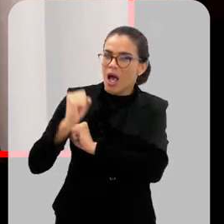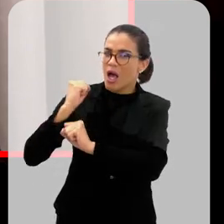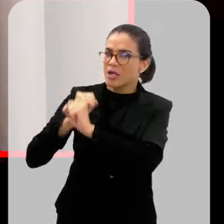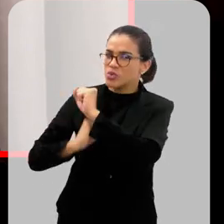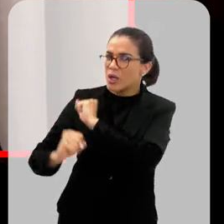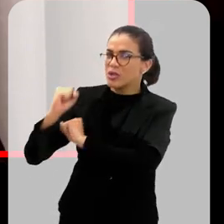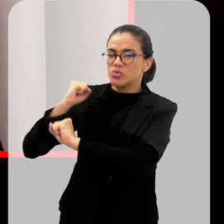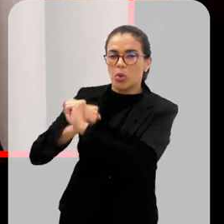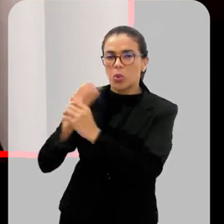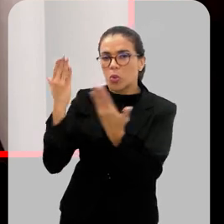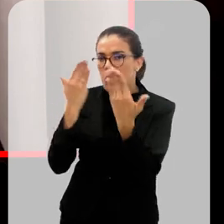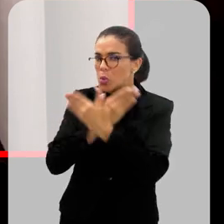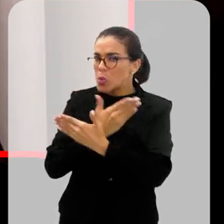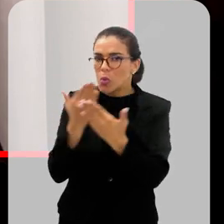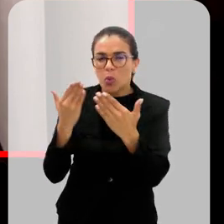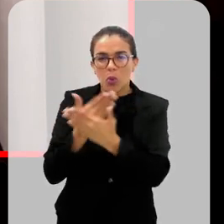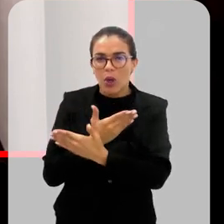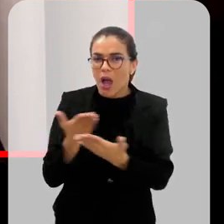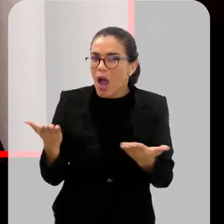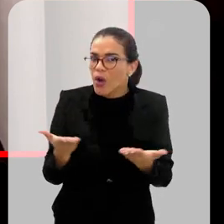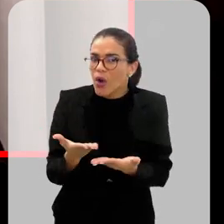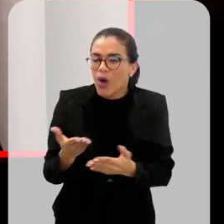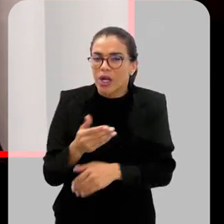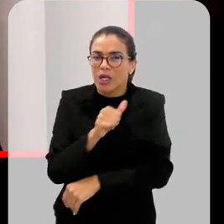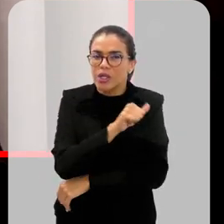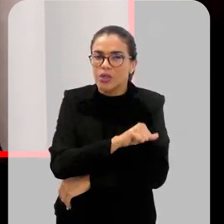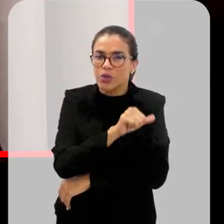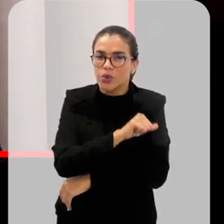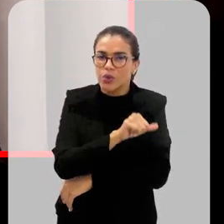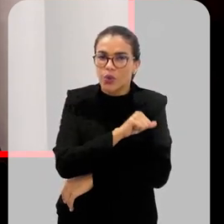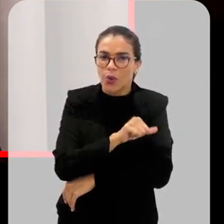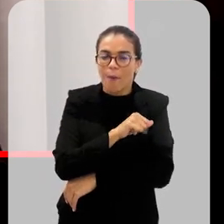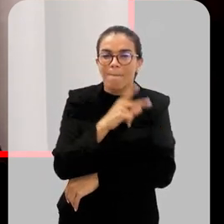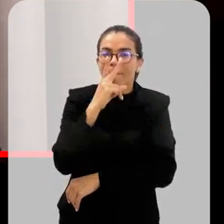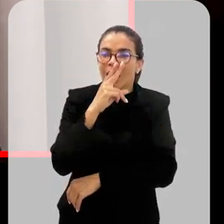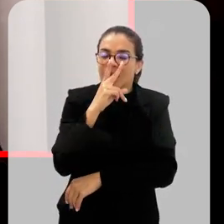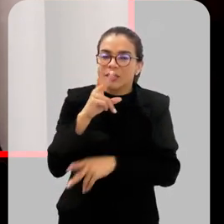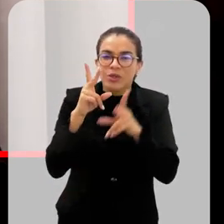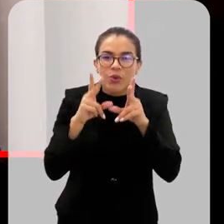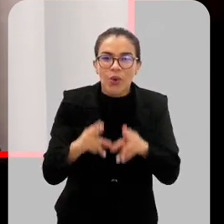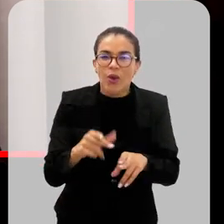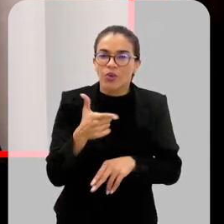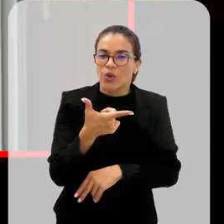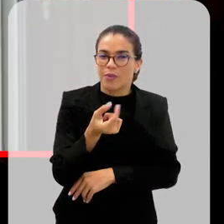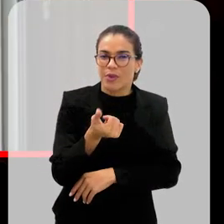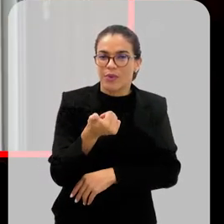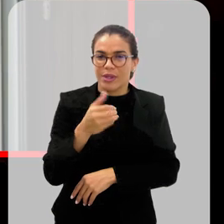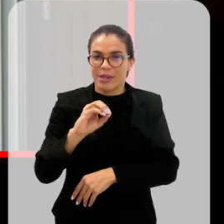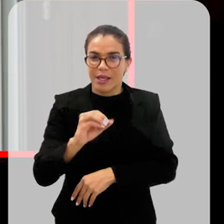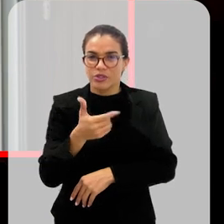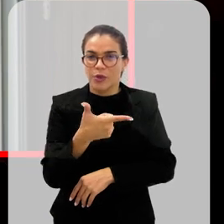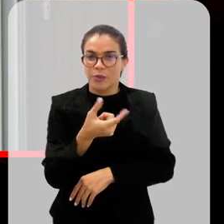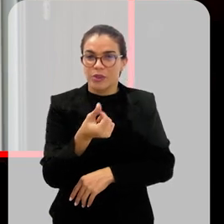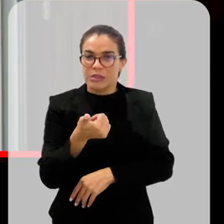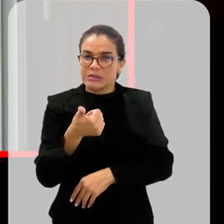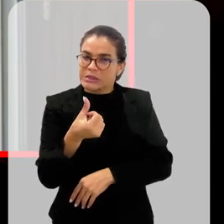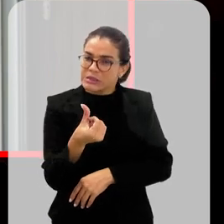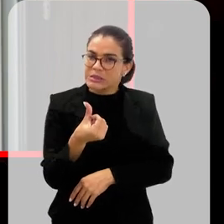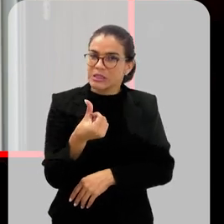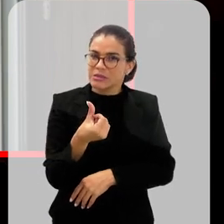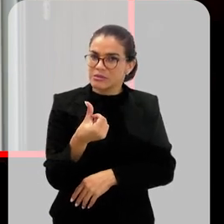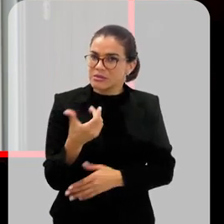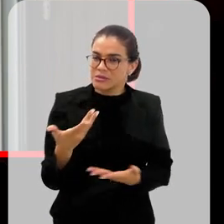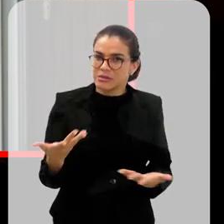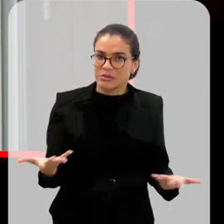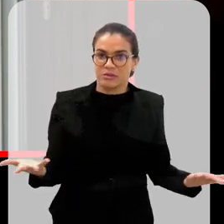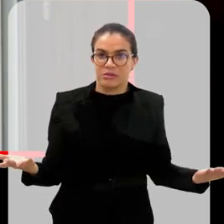outros anos. A gente tem números aqui no Rio de Janeiro equiparados aos da epidemia de 2010 e de 2016. Nossa, uma regressão,